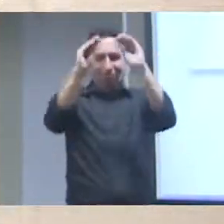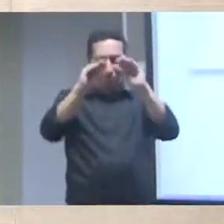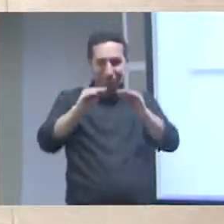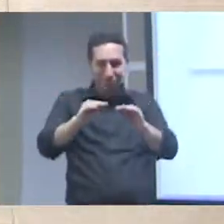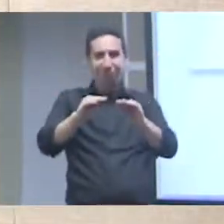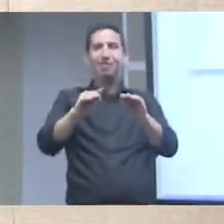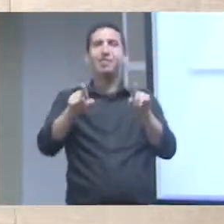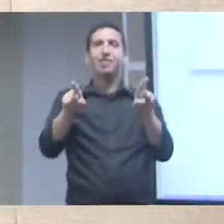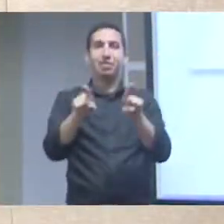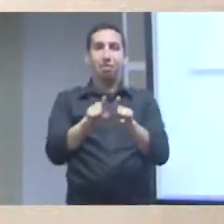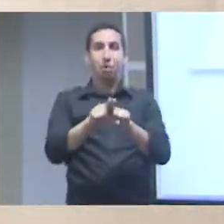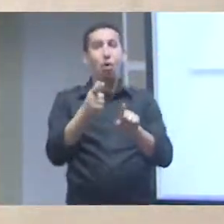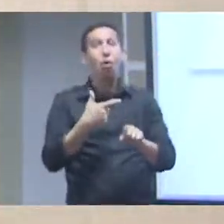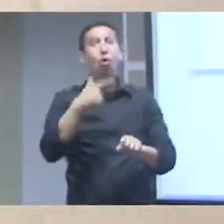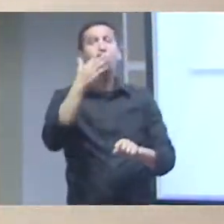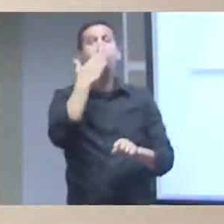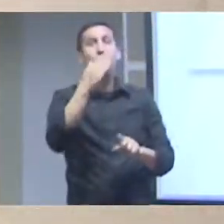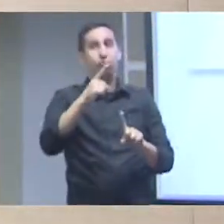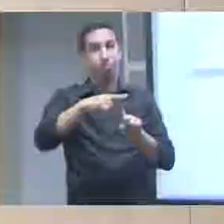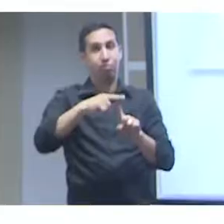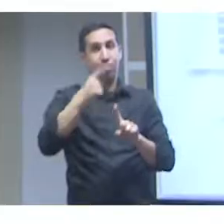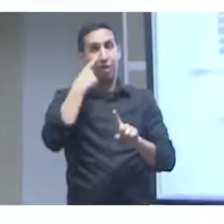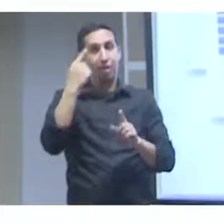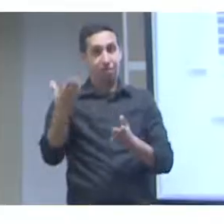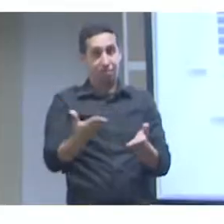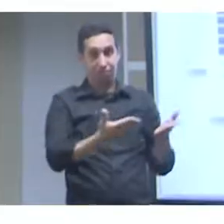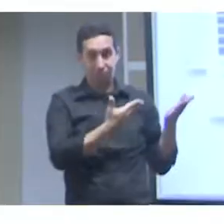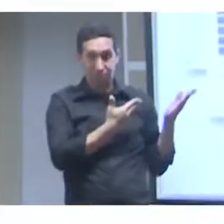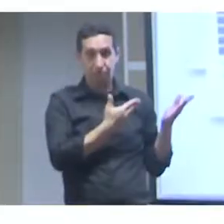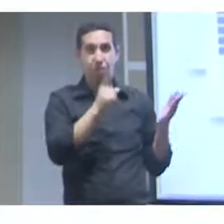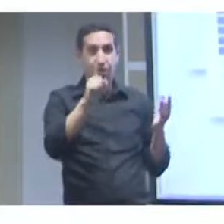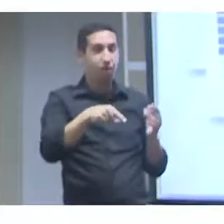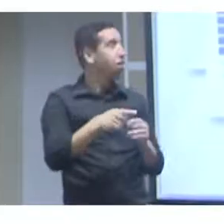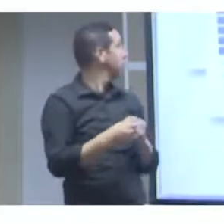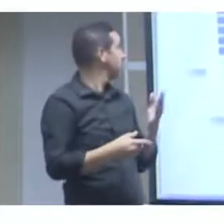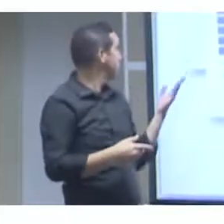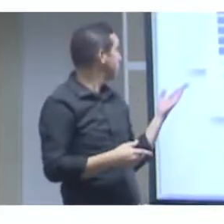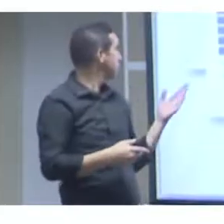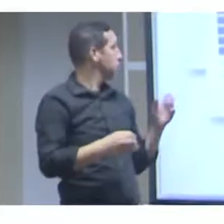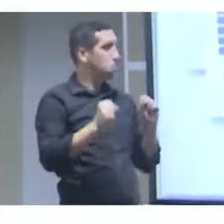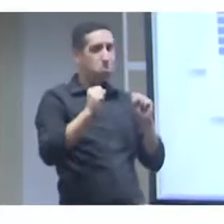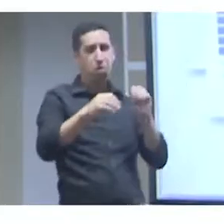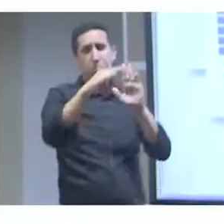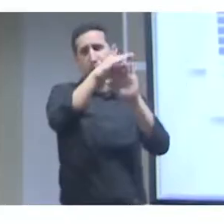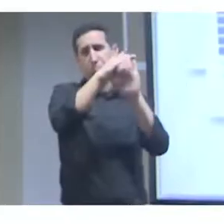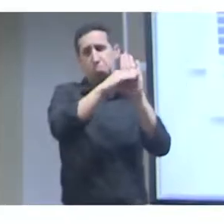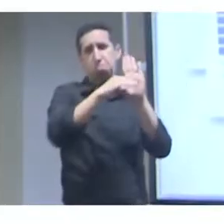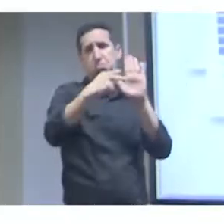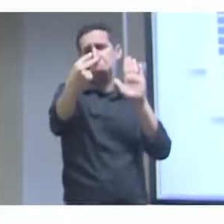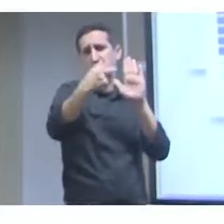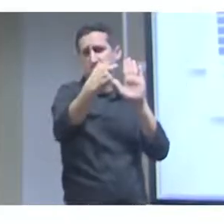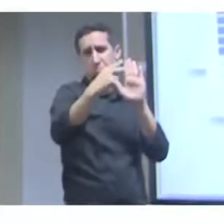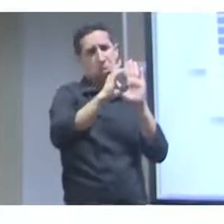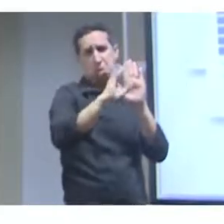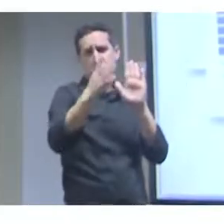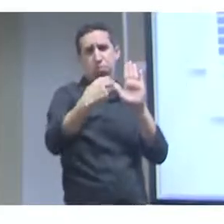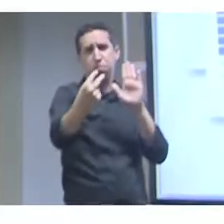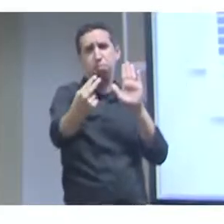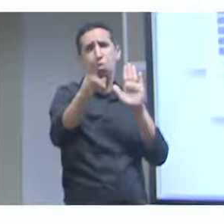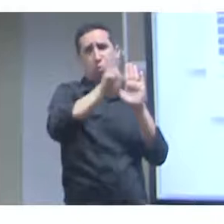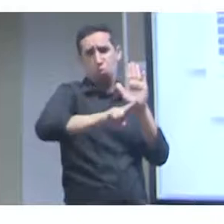dinamicamente consumirem nossos dados e aí temos os dados das coleções científicas e os dados da flora brasileira